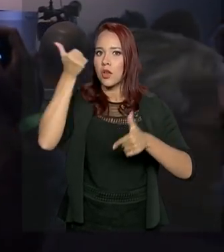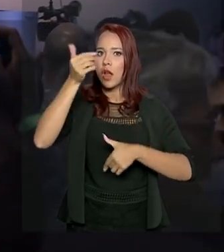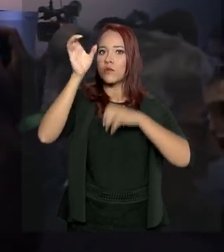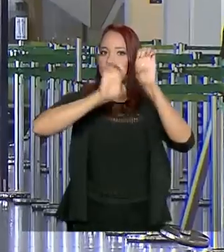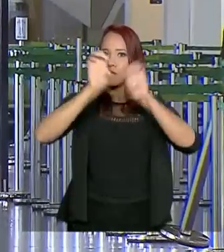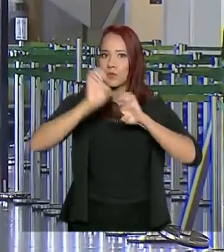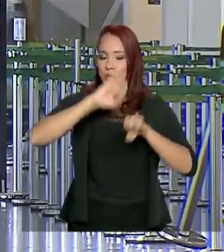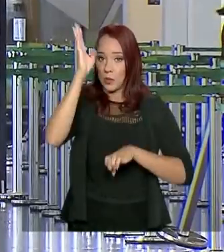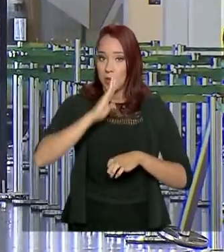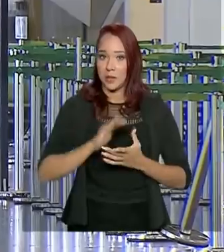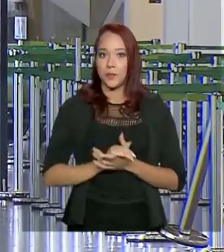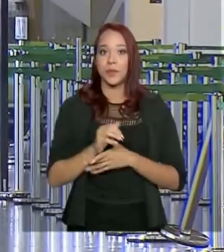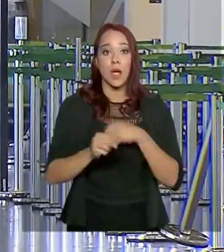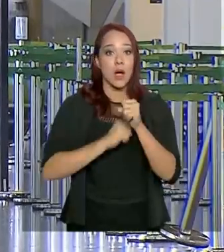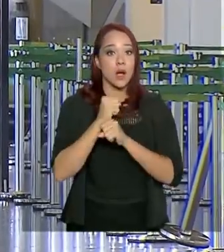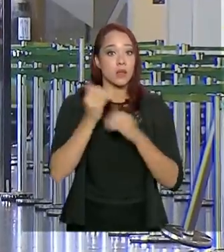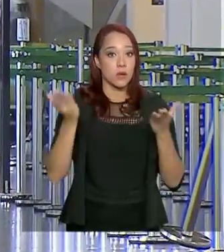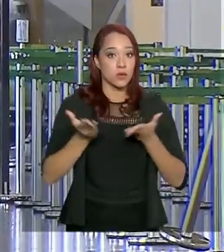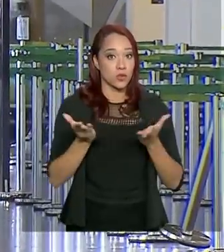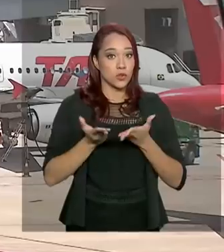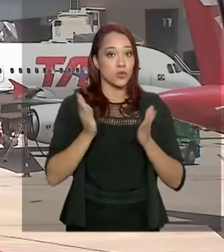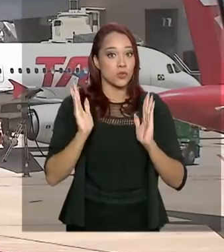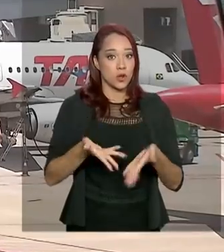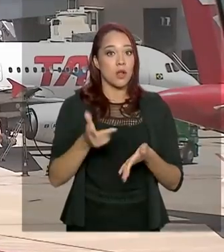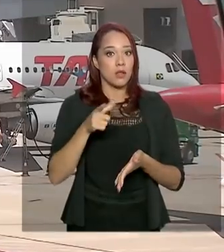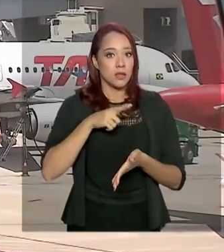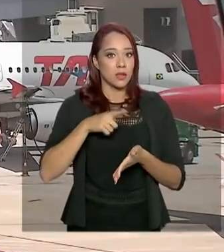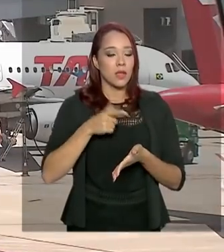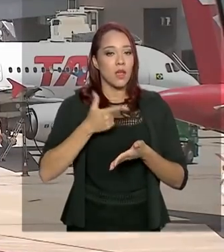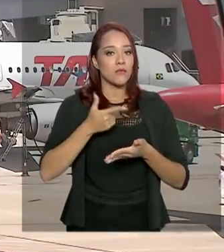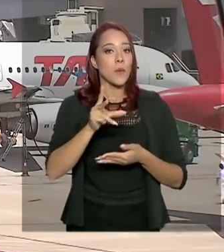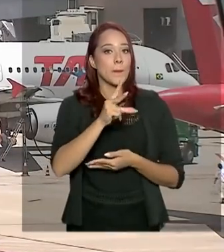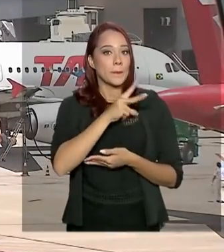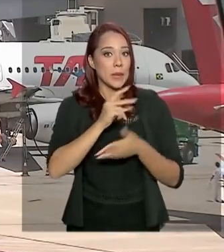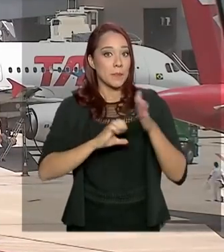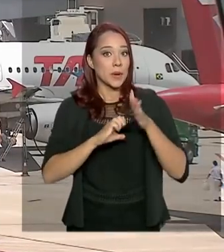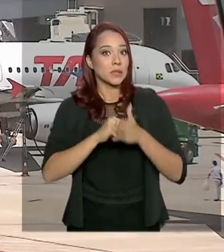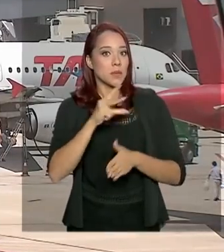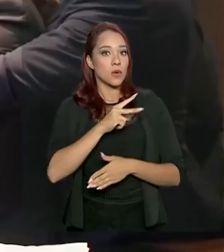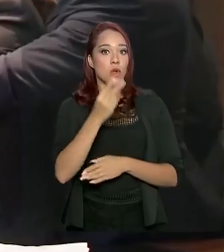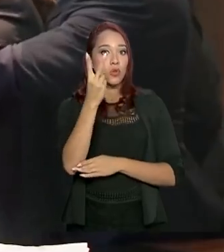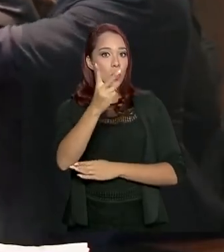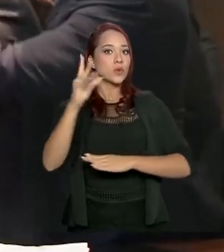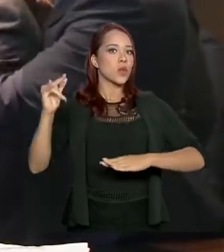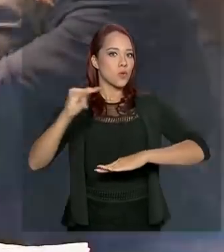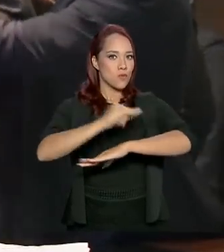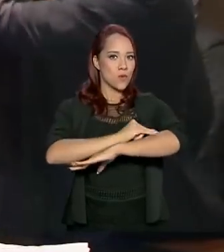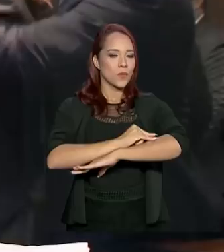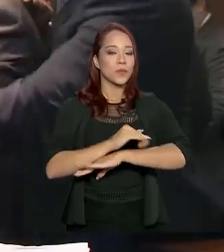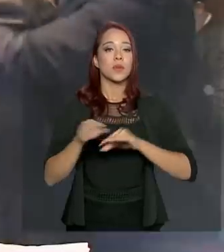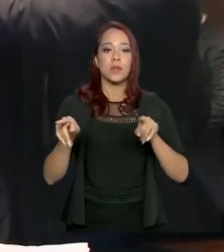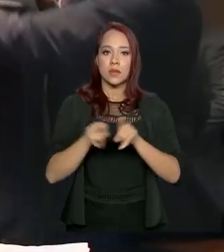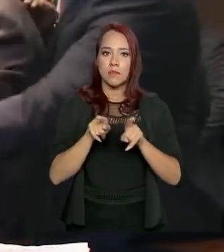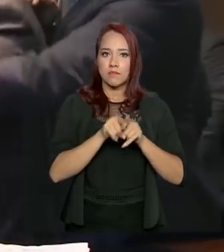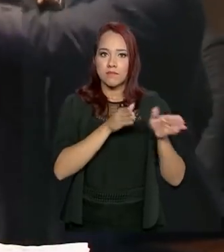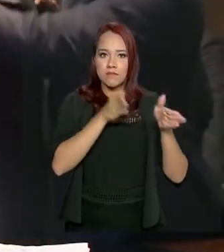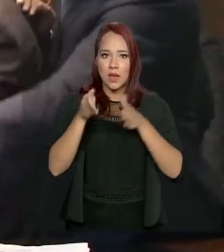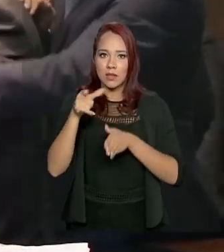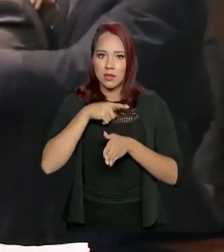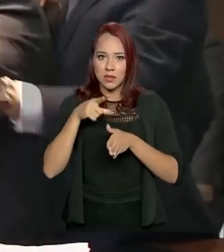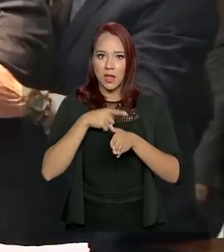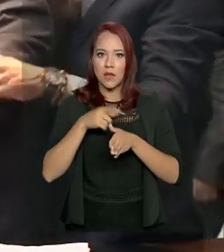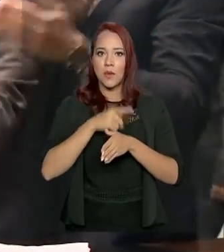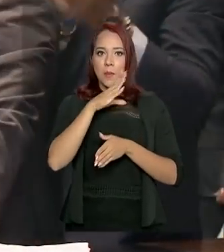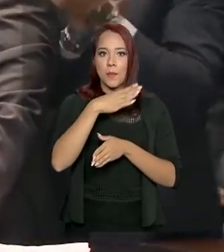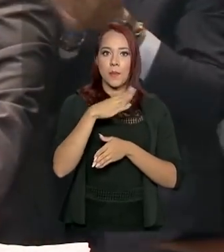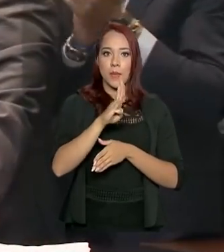brasileira. Neste ano, já foram concedidos a iniciativa privada dos aeroportos. Também passaram por concessão as